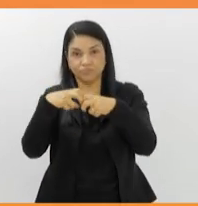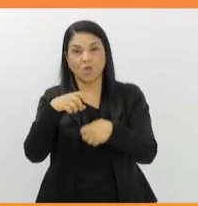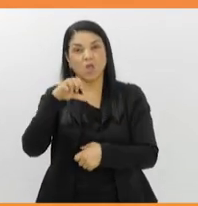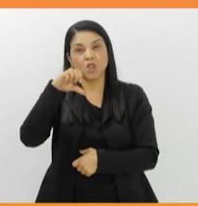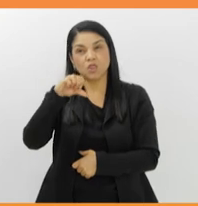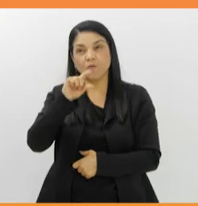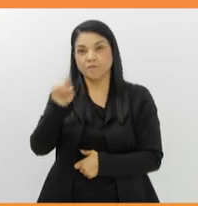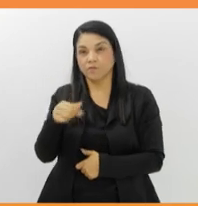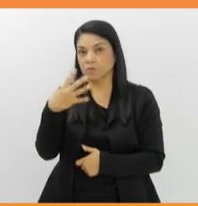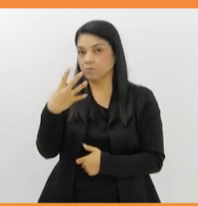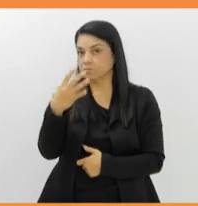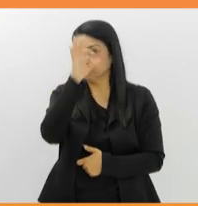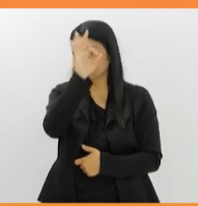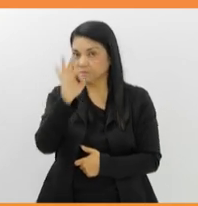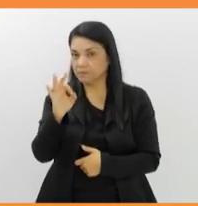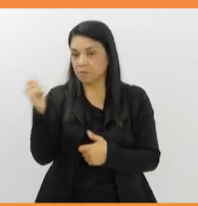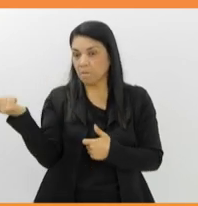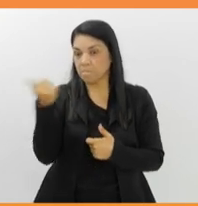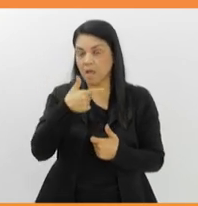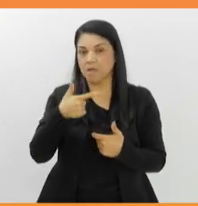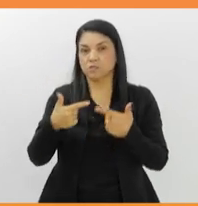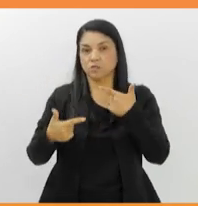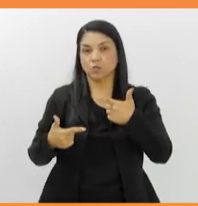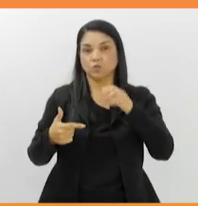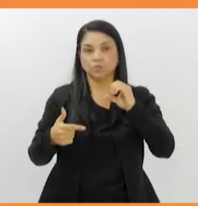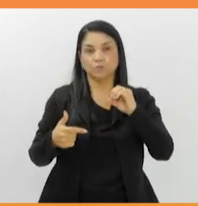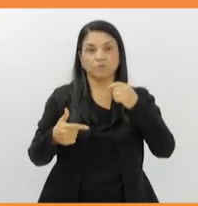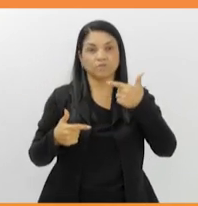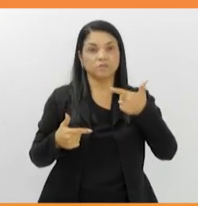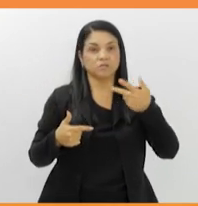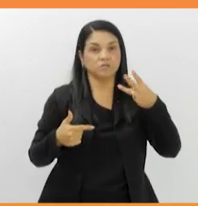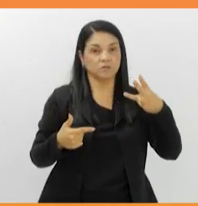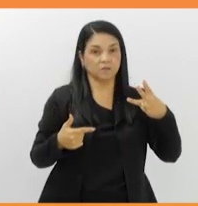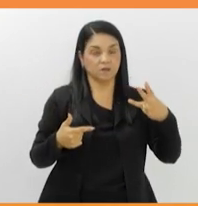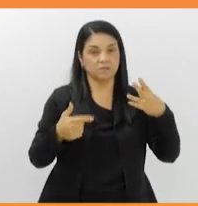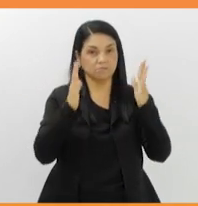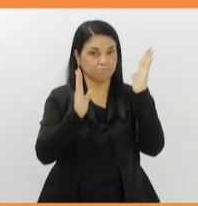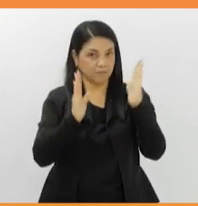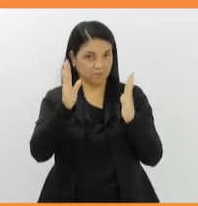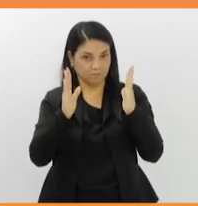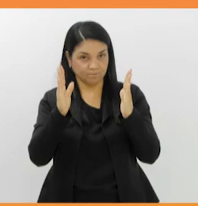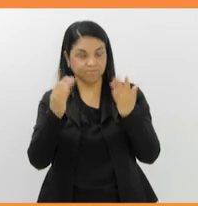,4% maior que no mesmo período de 2023.